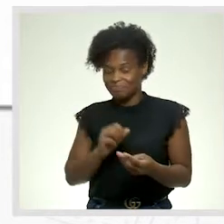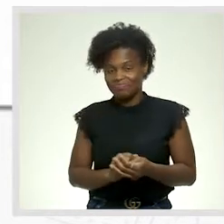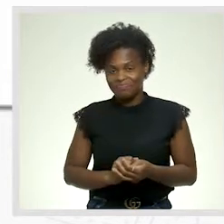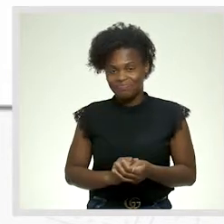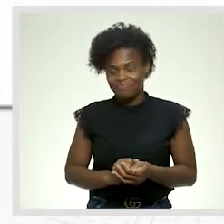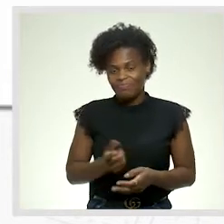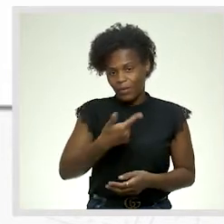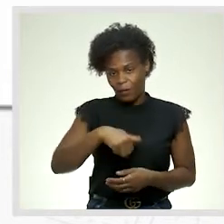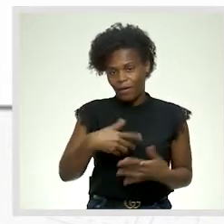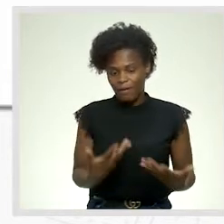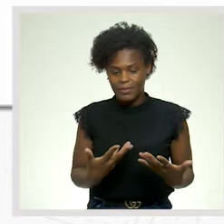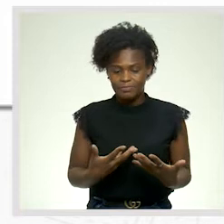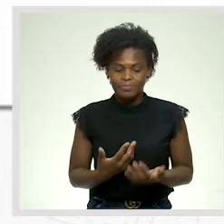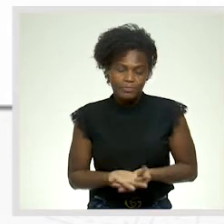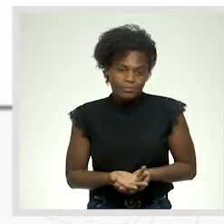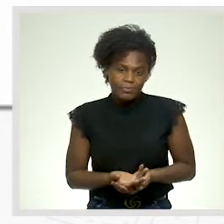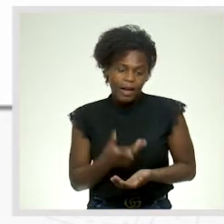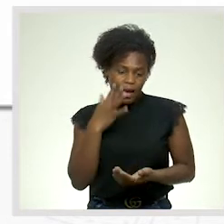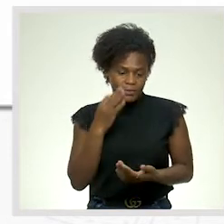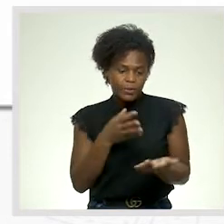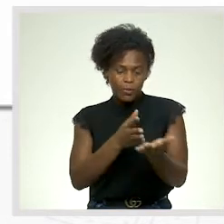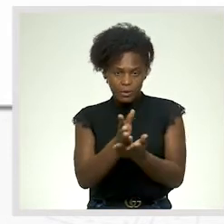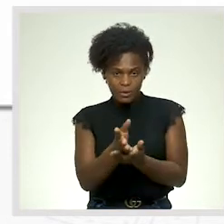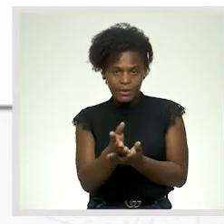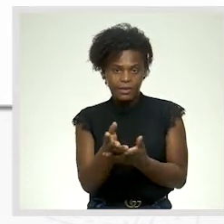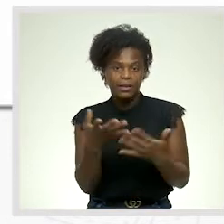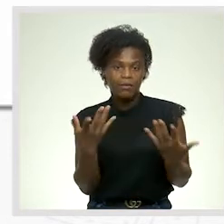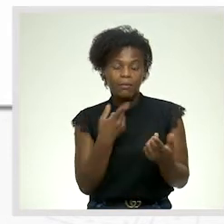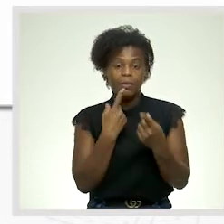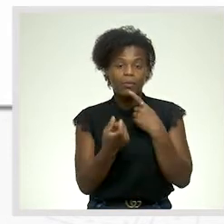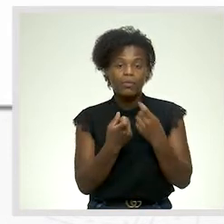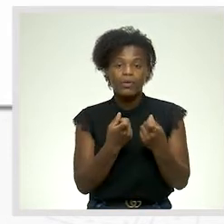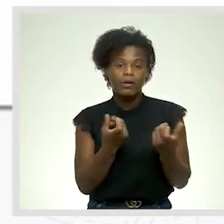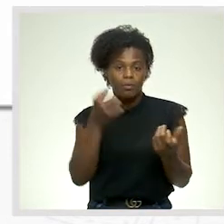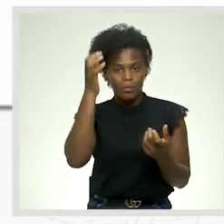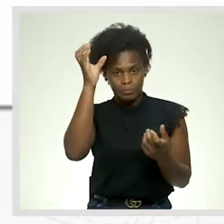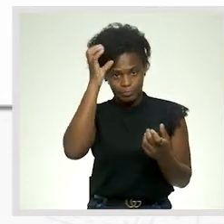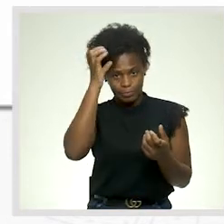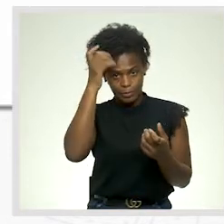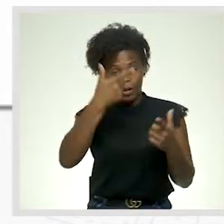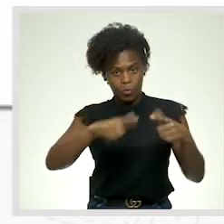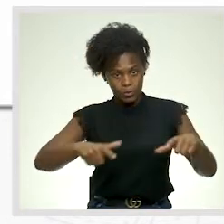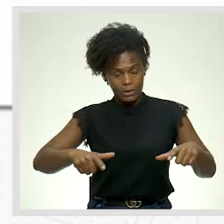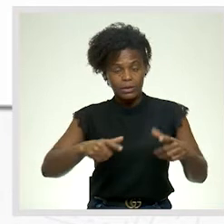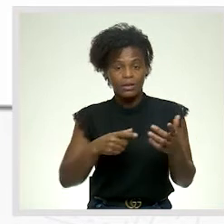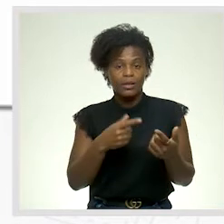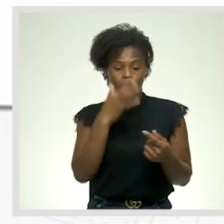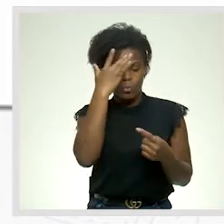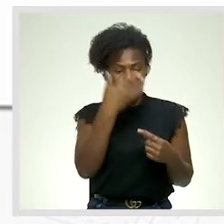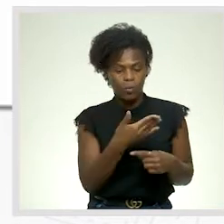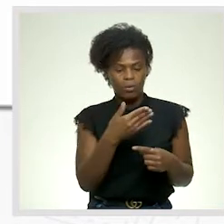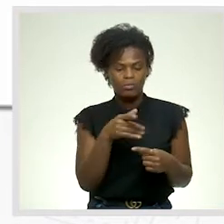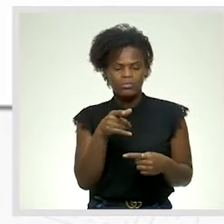então ainda continuar agora com perguntas de competência linguística. Temos, número 1,